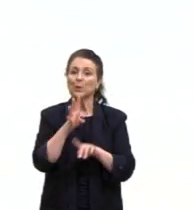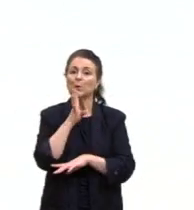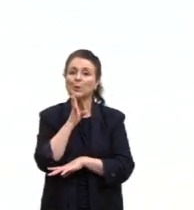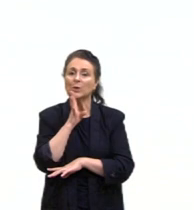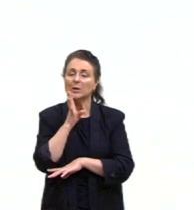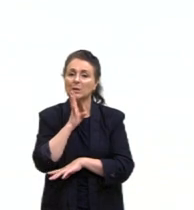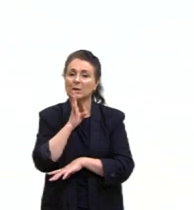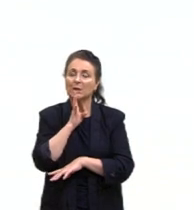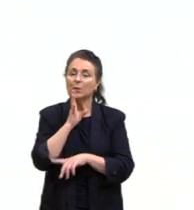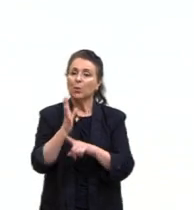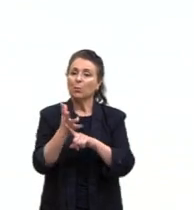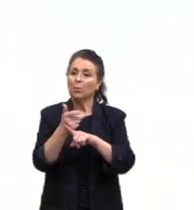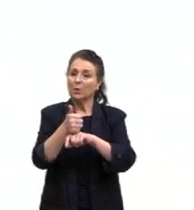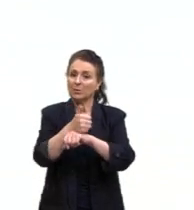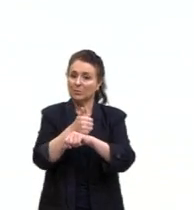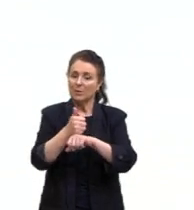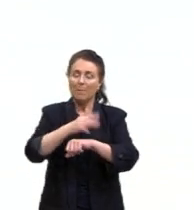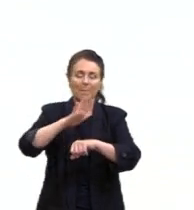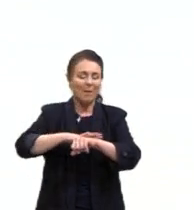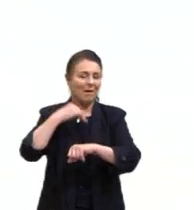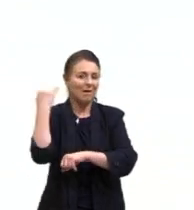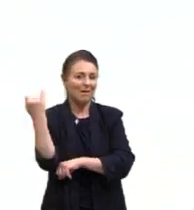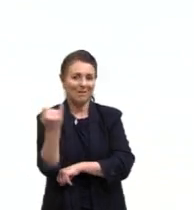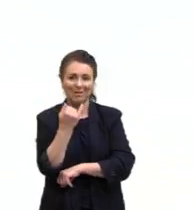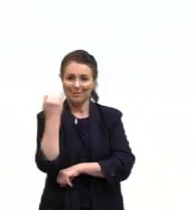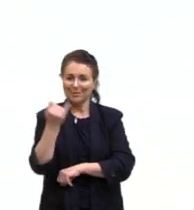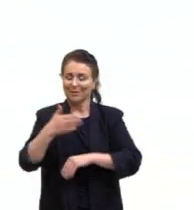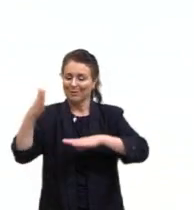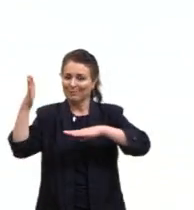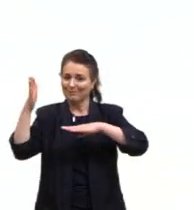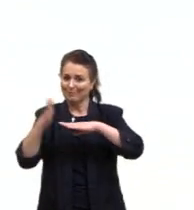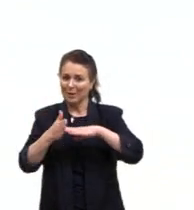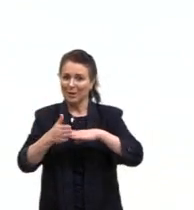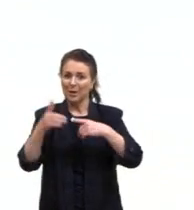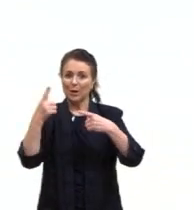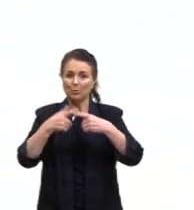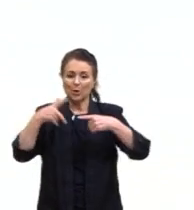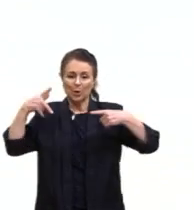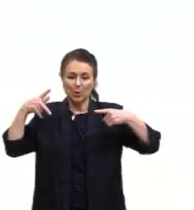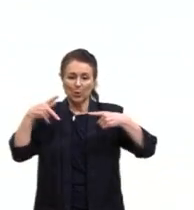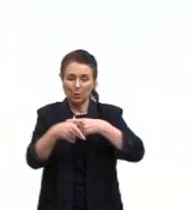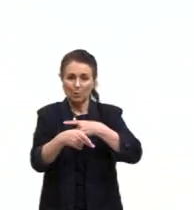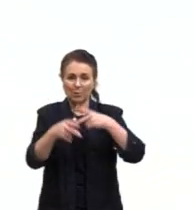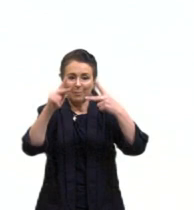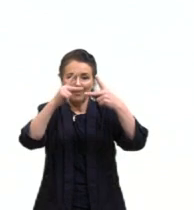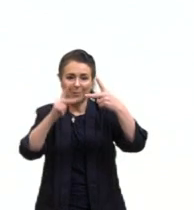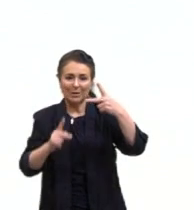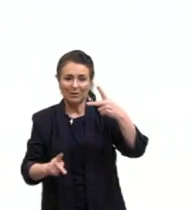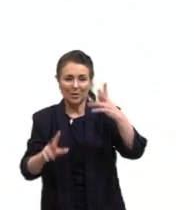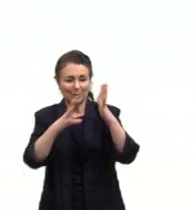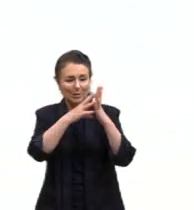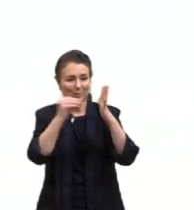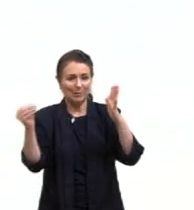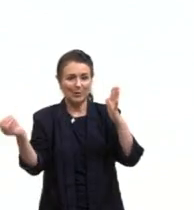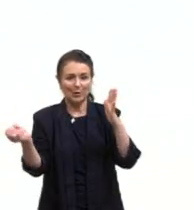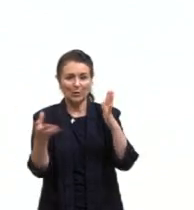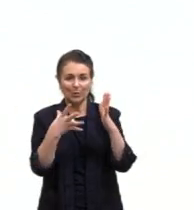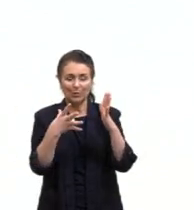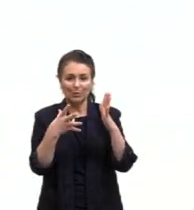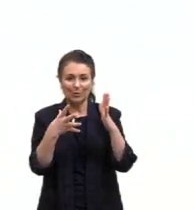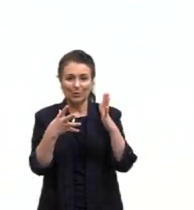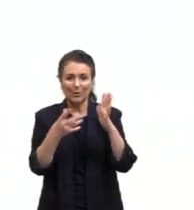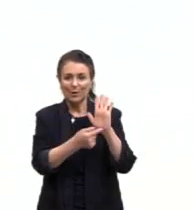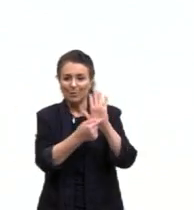um dos artistas contemporâneos mais importantes da atualidade, por romper paradigmas e abrir caminhos ao protagonismo dos